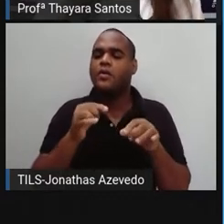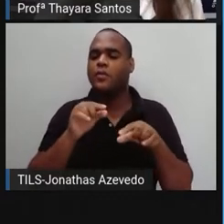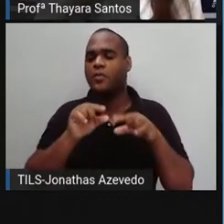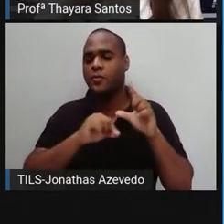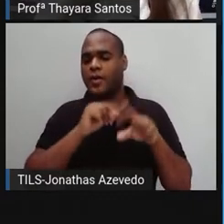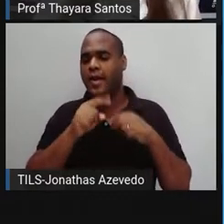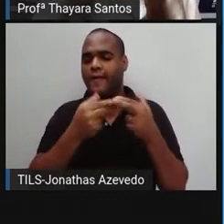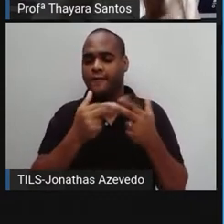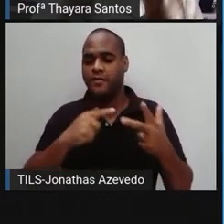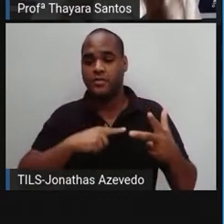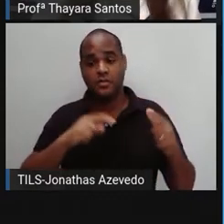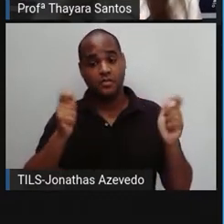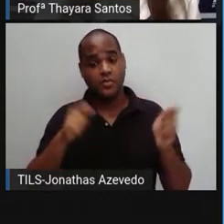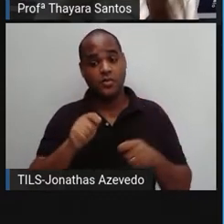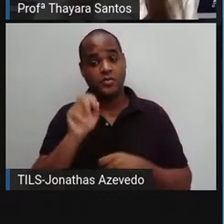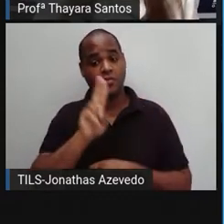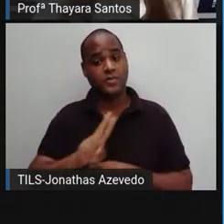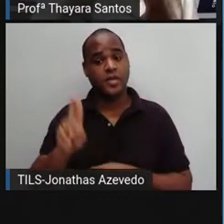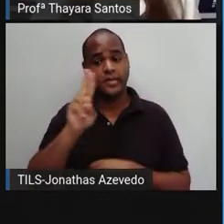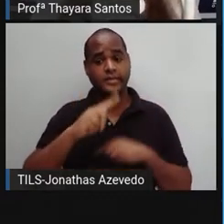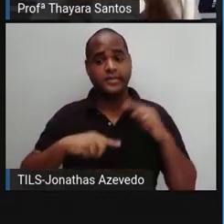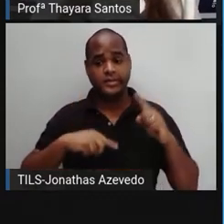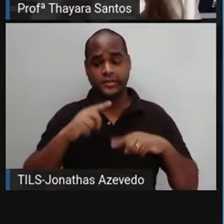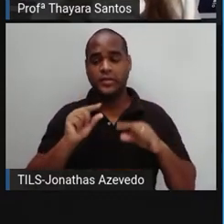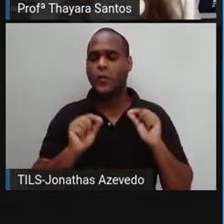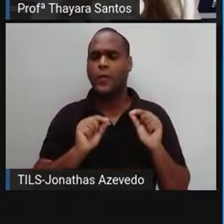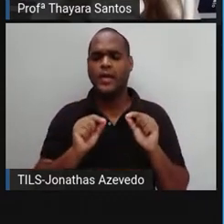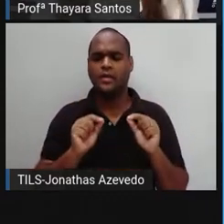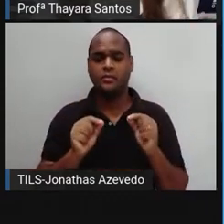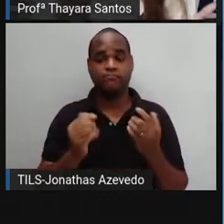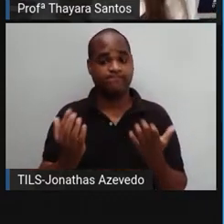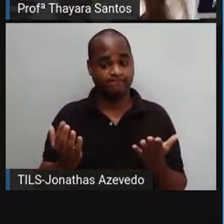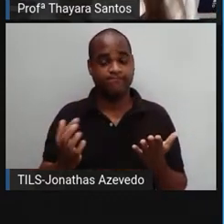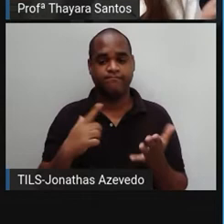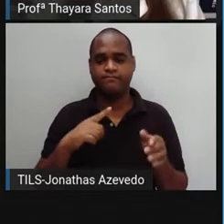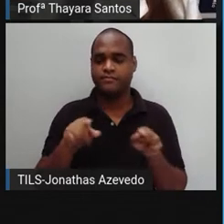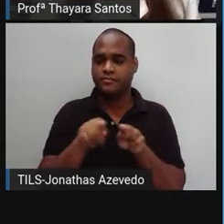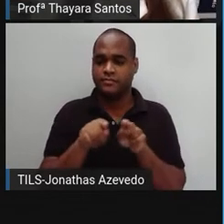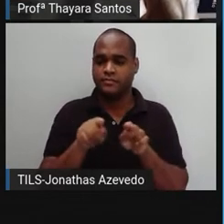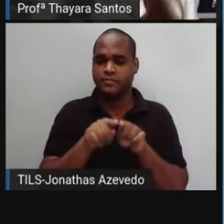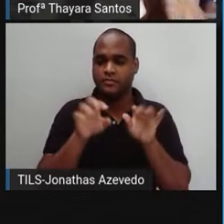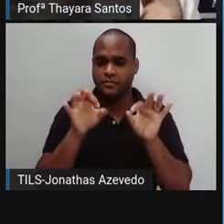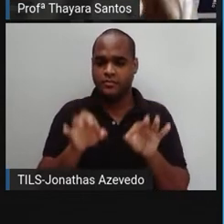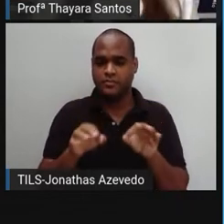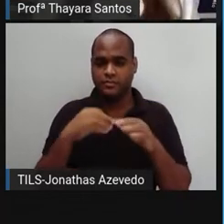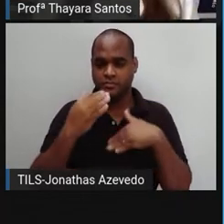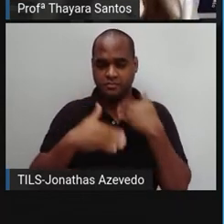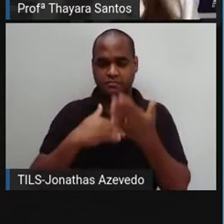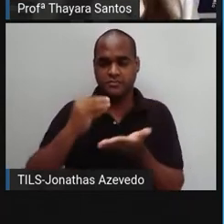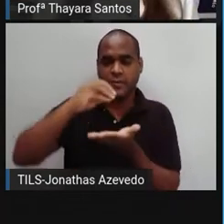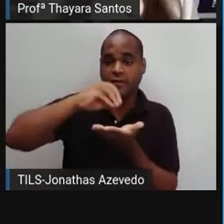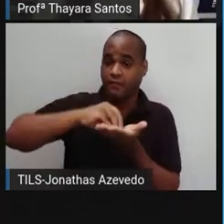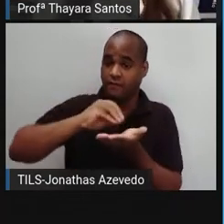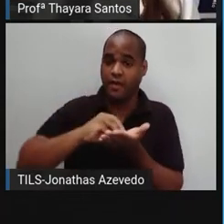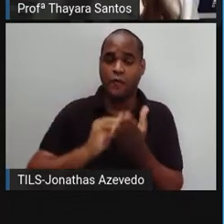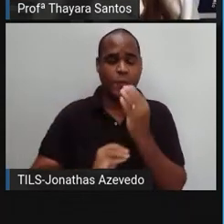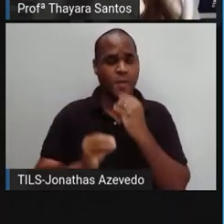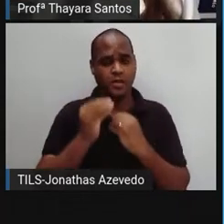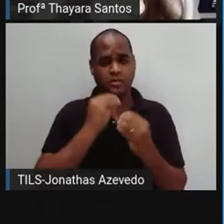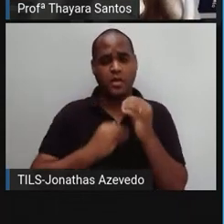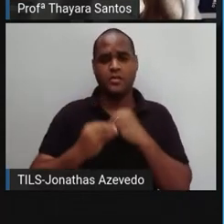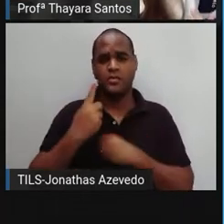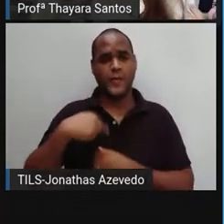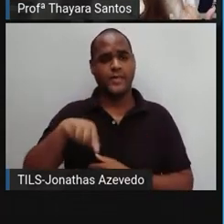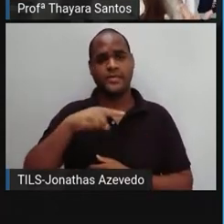prefere utilizar, Prefere consumir, justamente para que, na pior das hipóteses, não falte alimento para a gente,